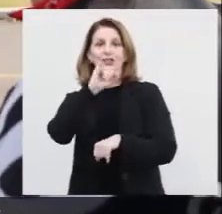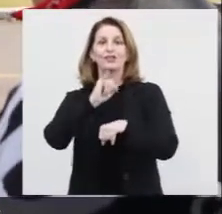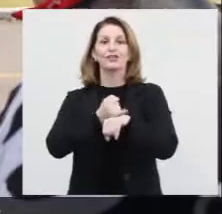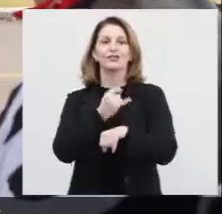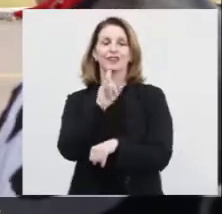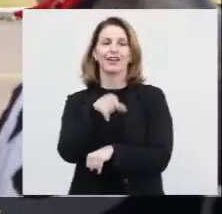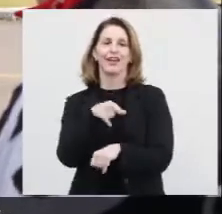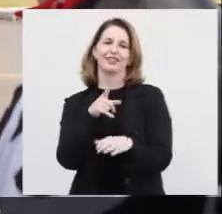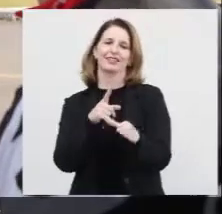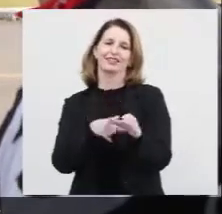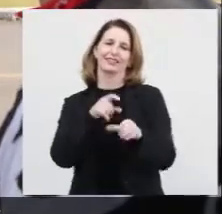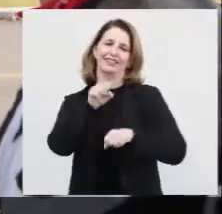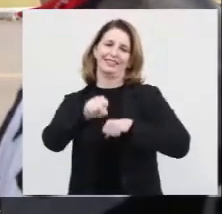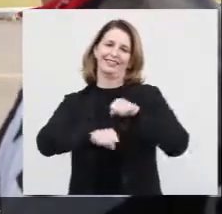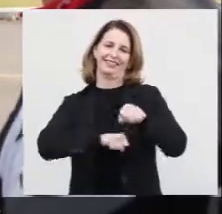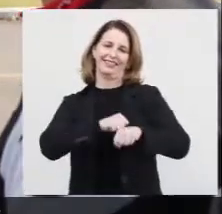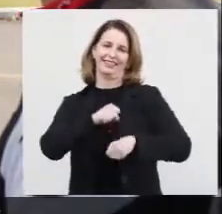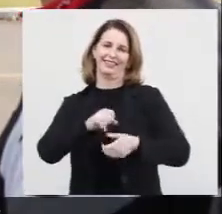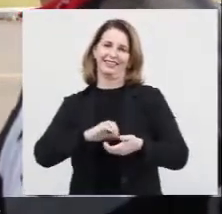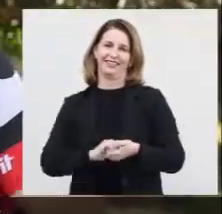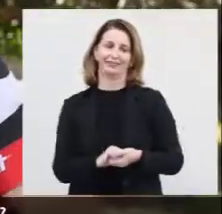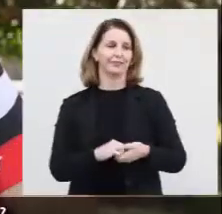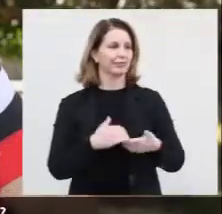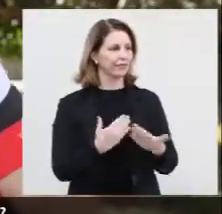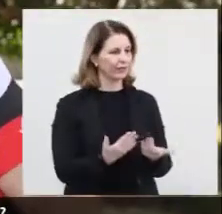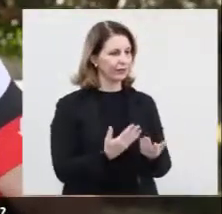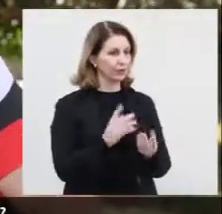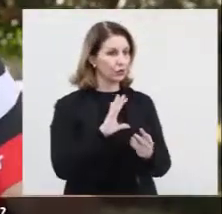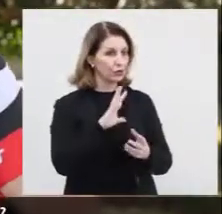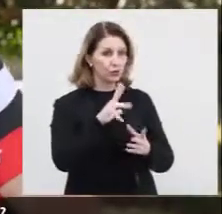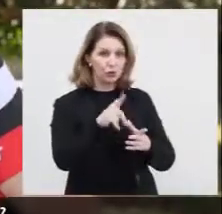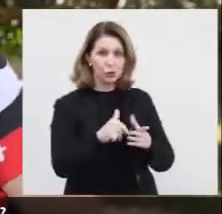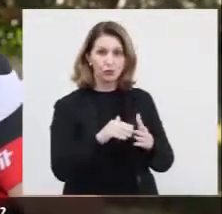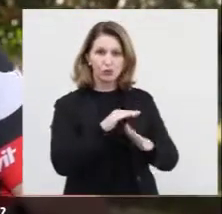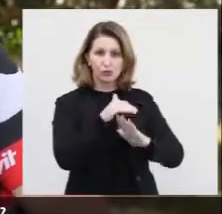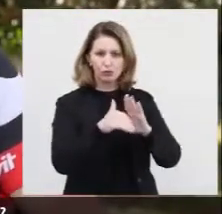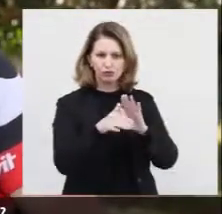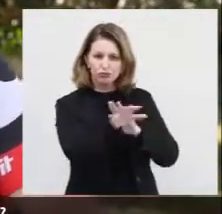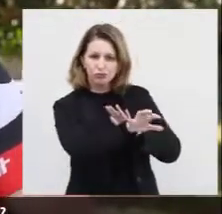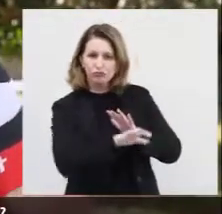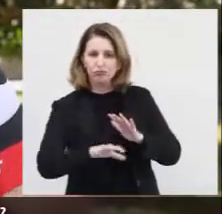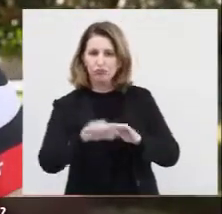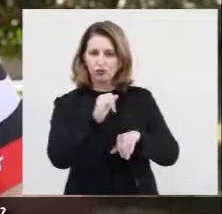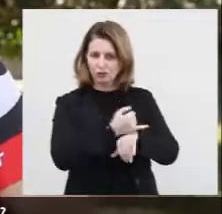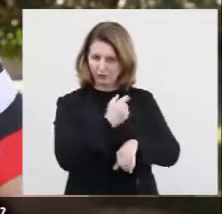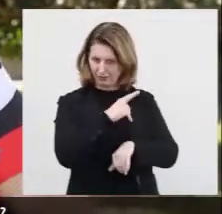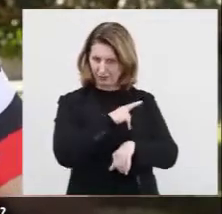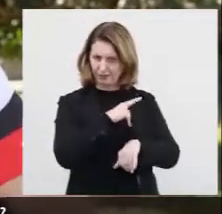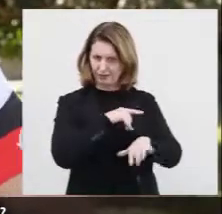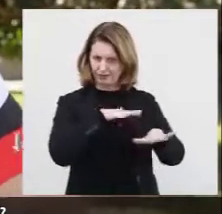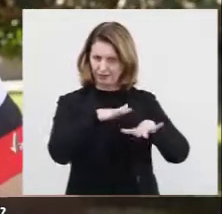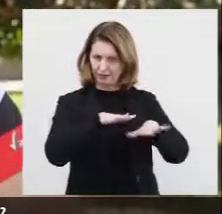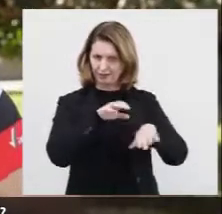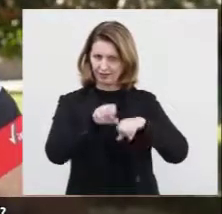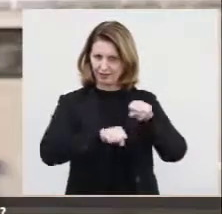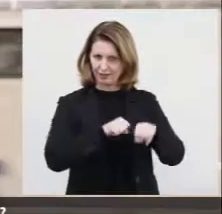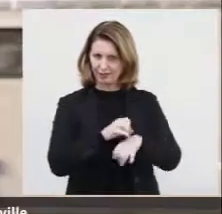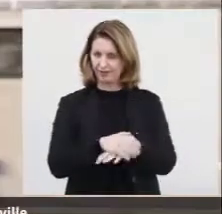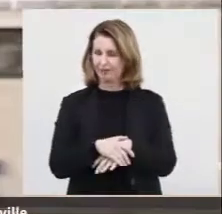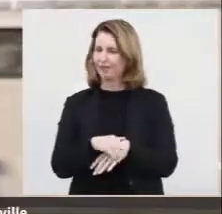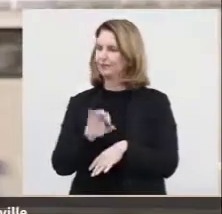Joinville é a cidade das bicicletas. Edna, todas as regiões de Joinville vão receber o Mexa-se Bike?